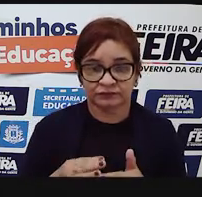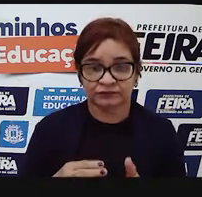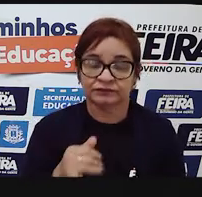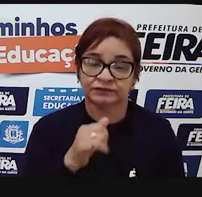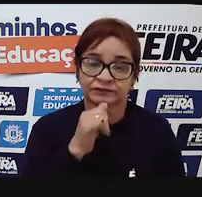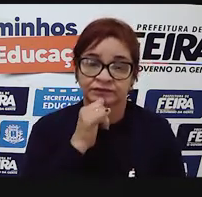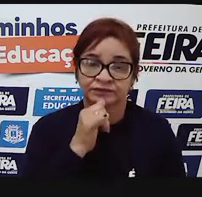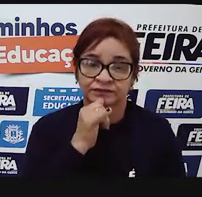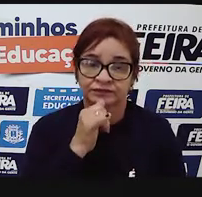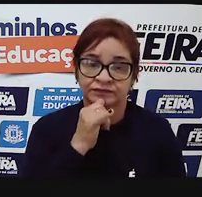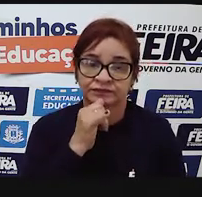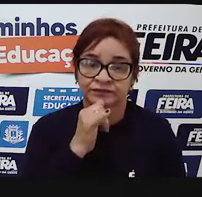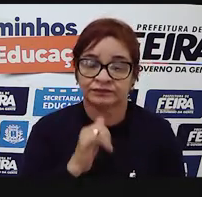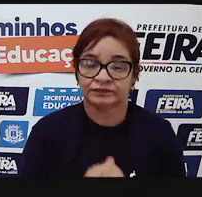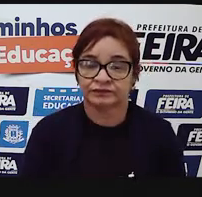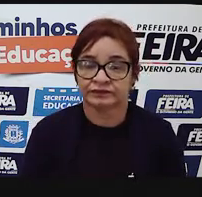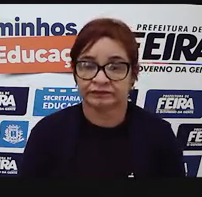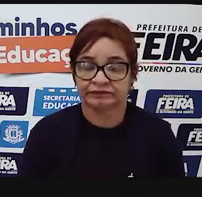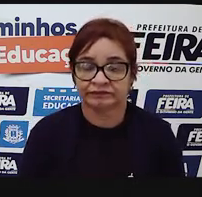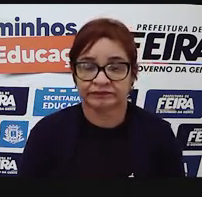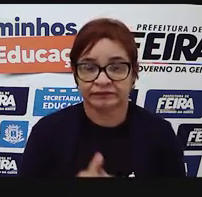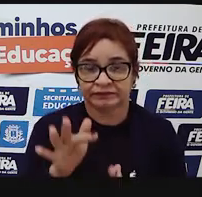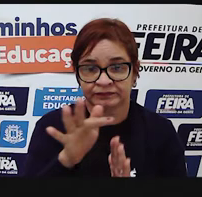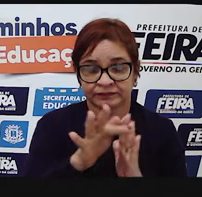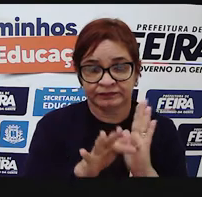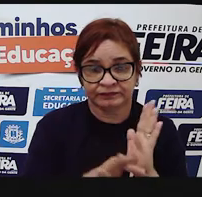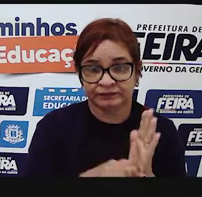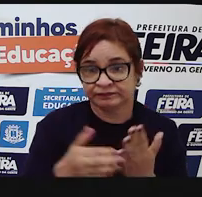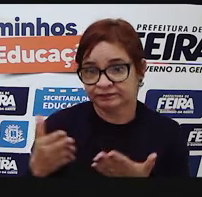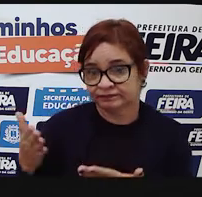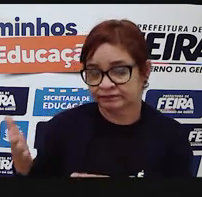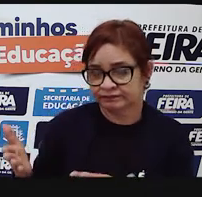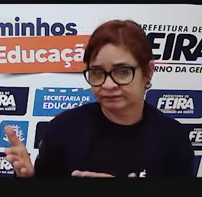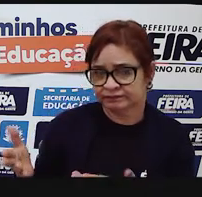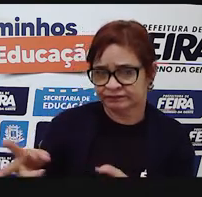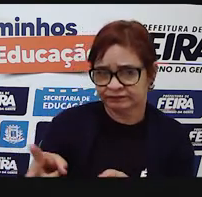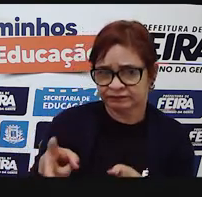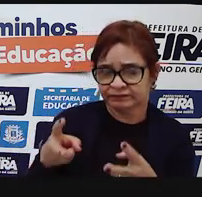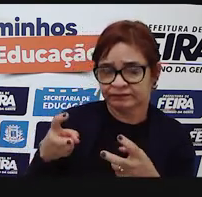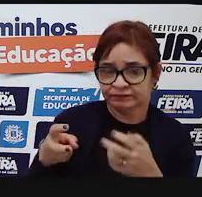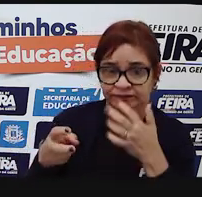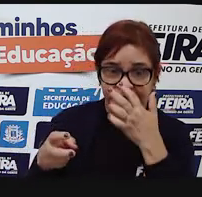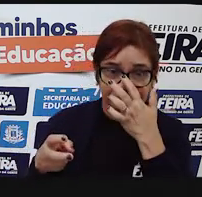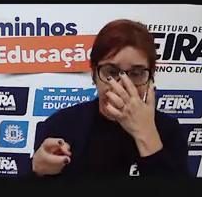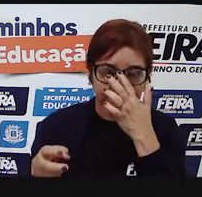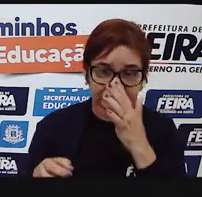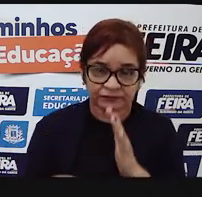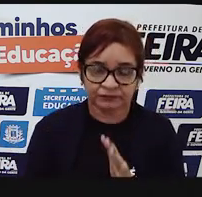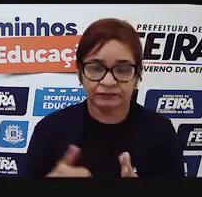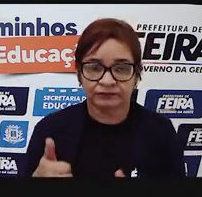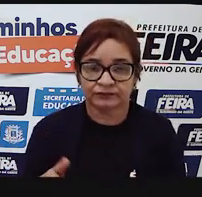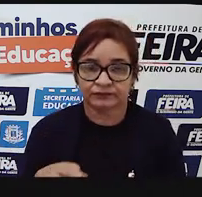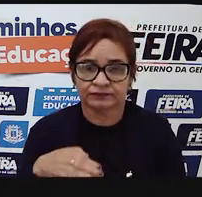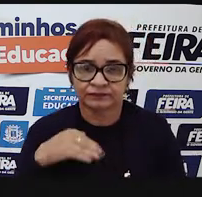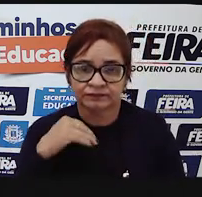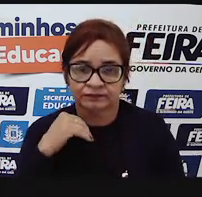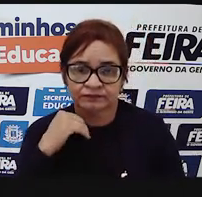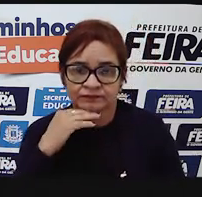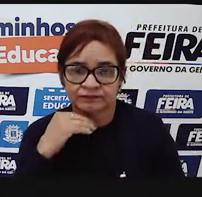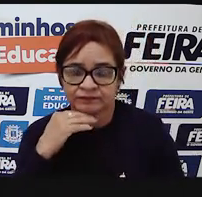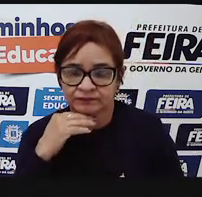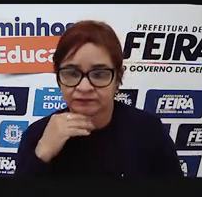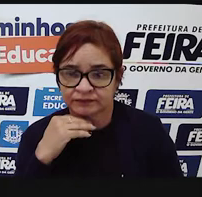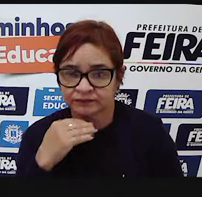de textos. Isso aí são textos. Quando você olha, por exemplo, sua mãe fazendo os mesmos